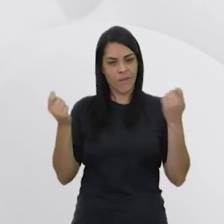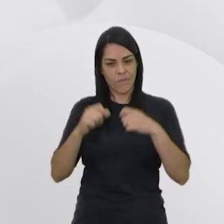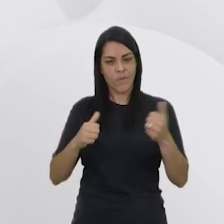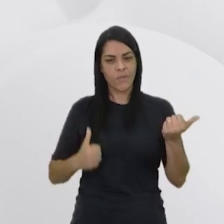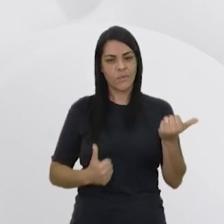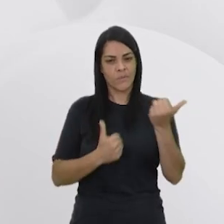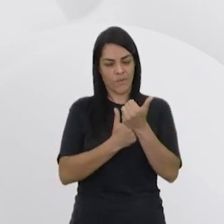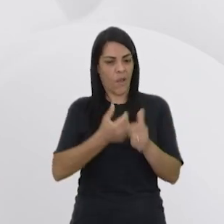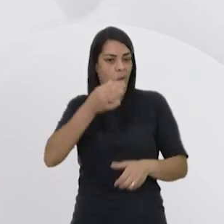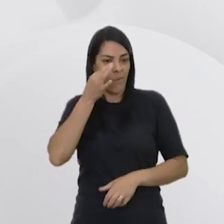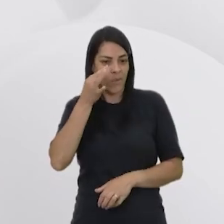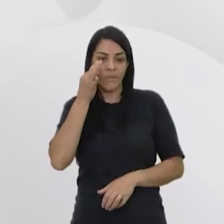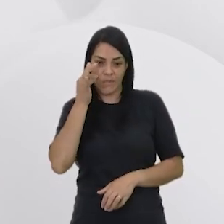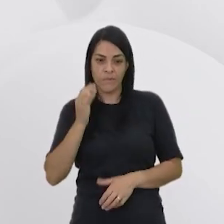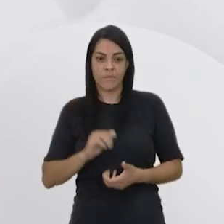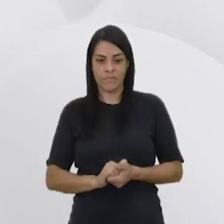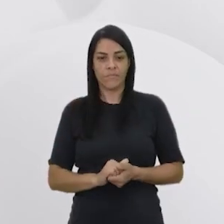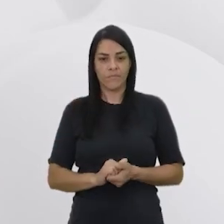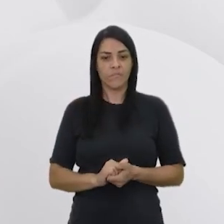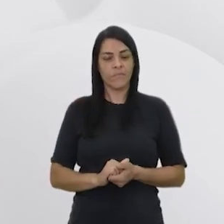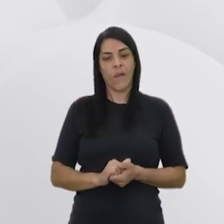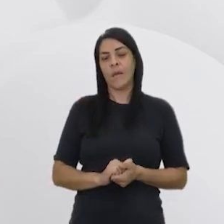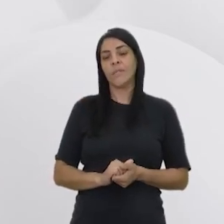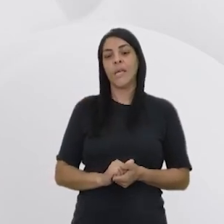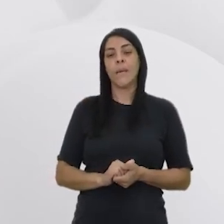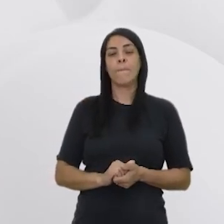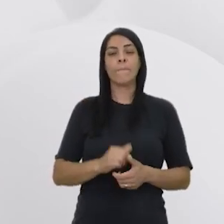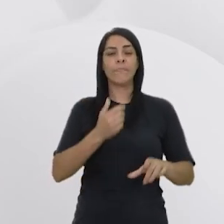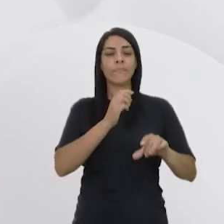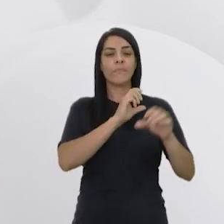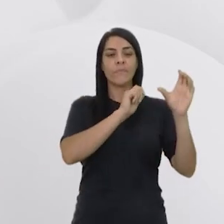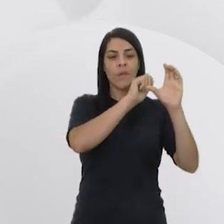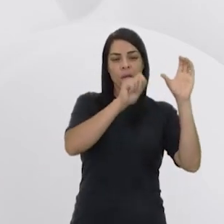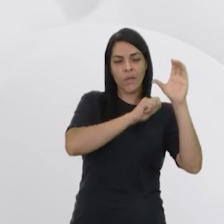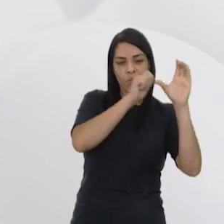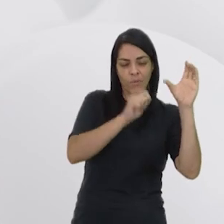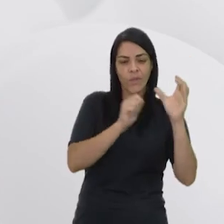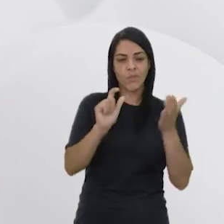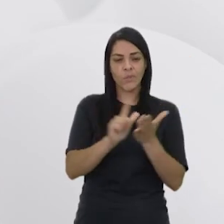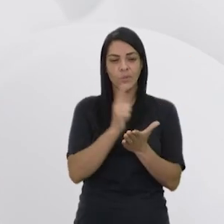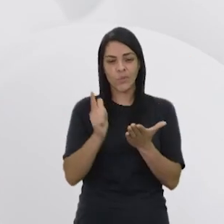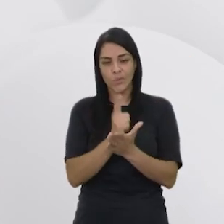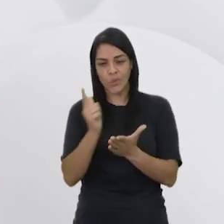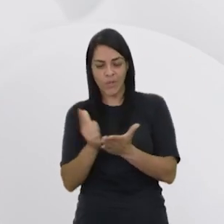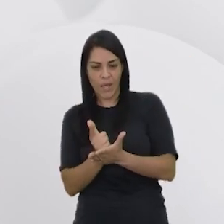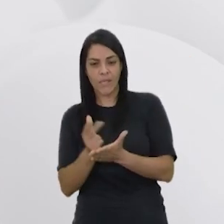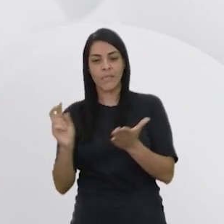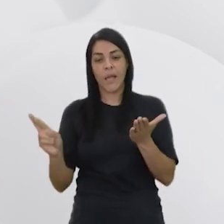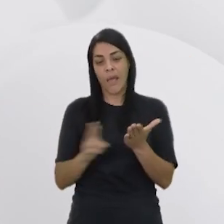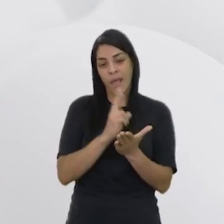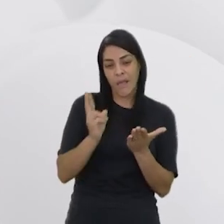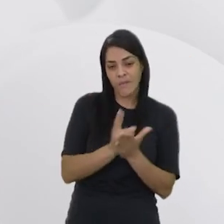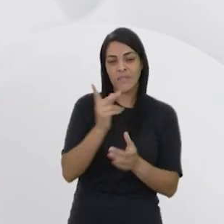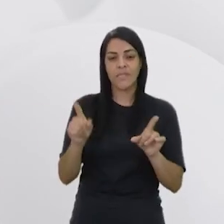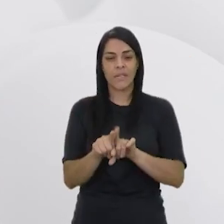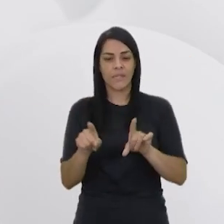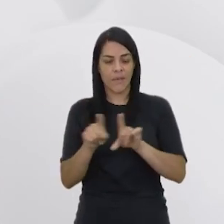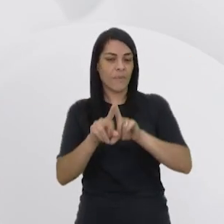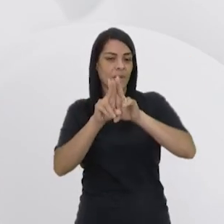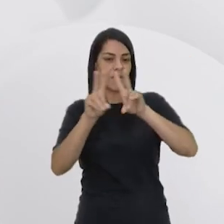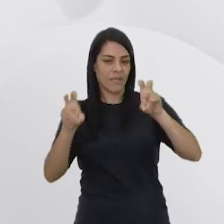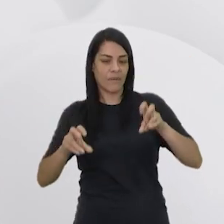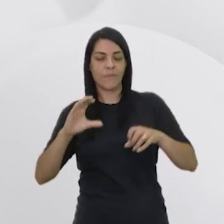observem, tá? Em manchetes, leads de jornais e revistas de grande circulação, temas de